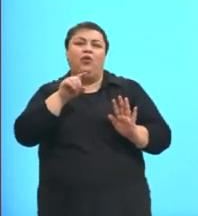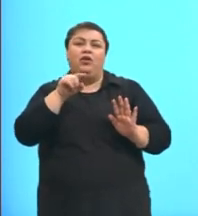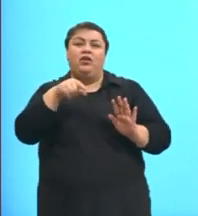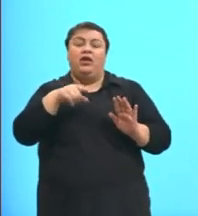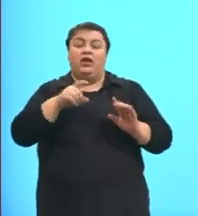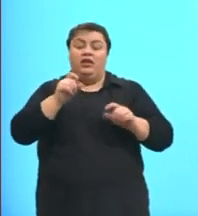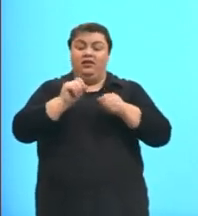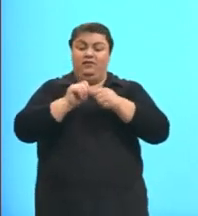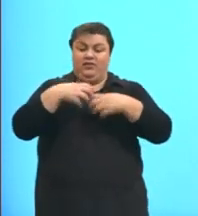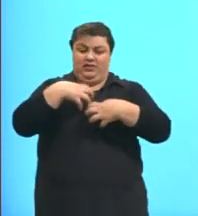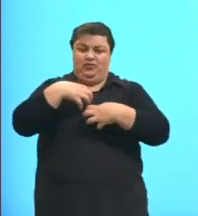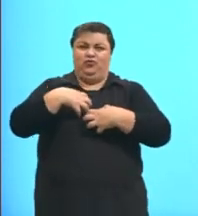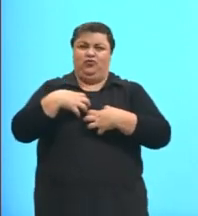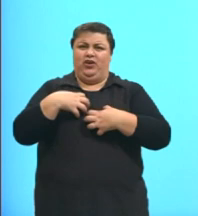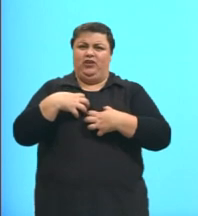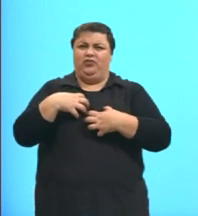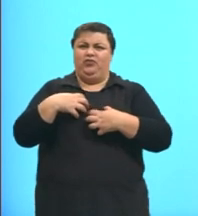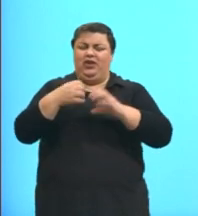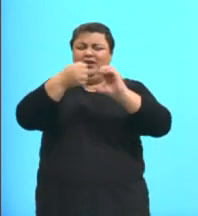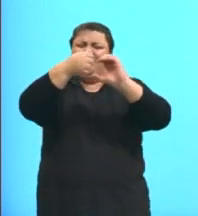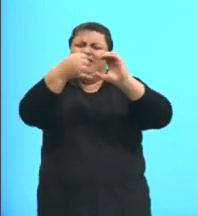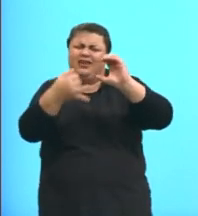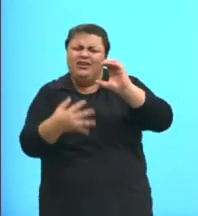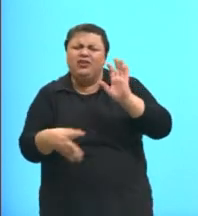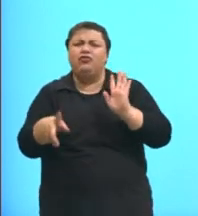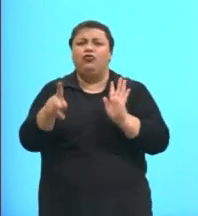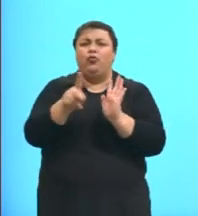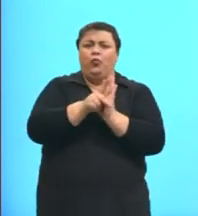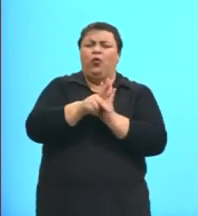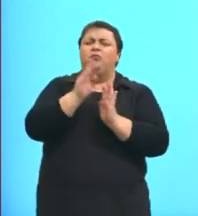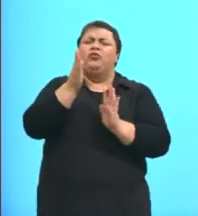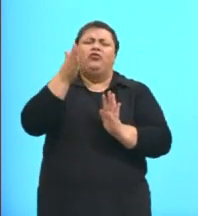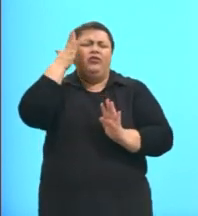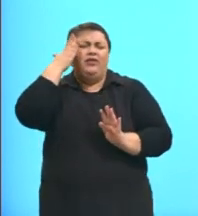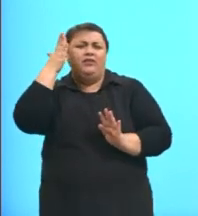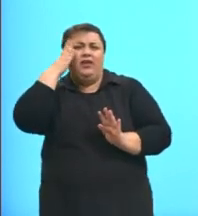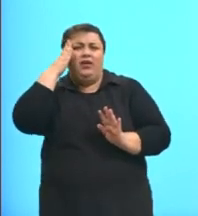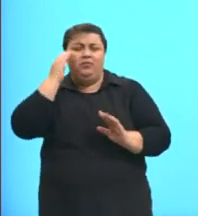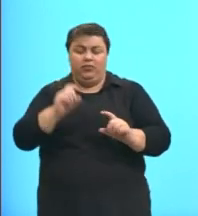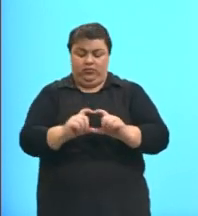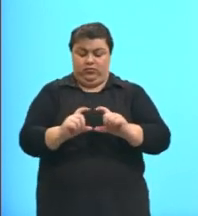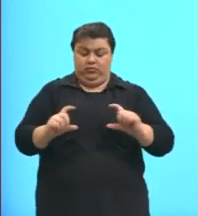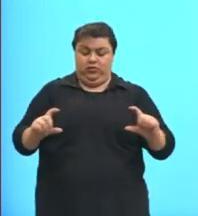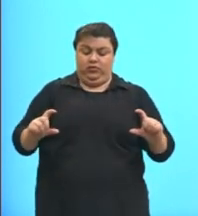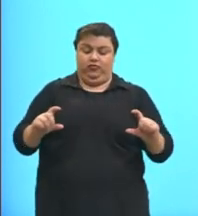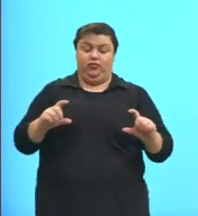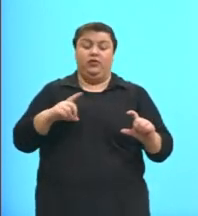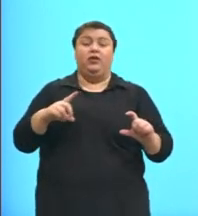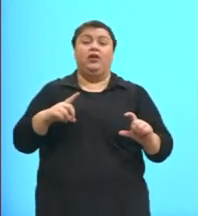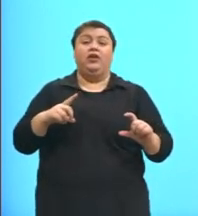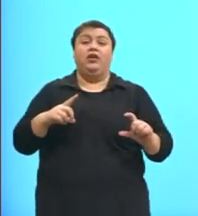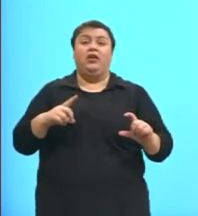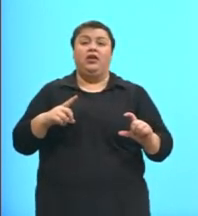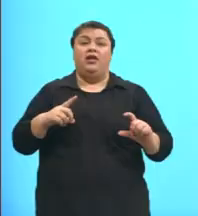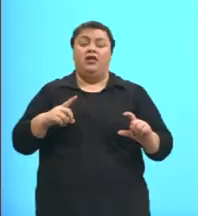gesto, que é bem característico, todo mundo já viu. Embaixo, a gente tem uma frase que